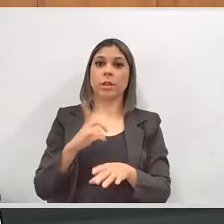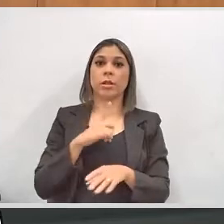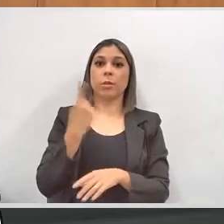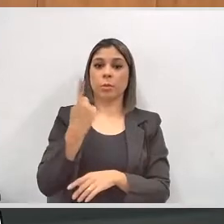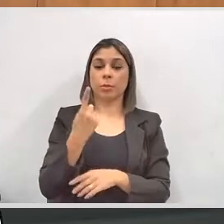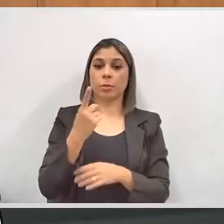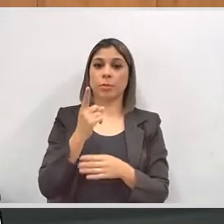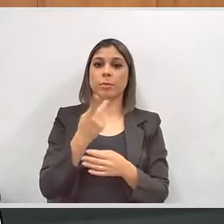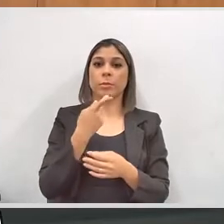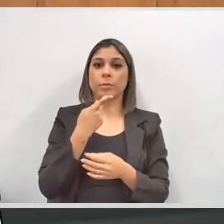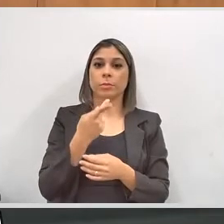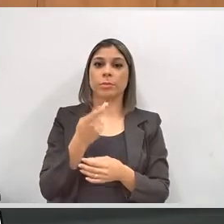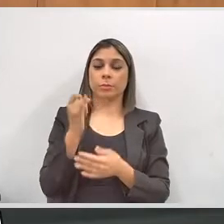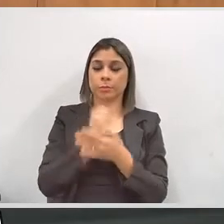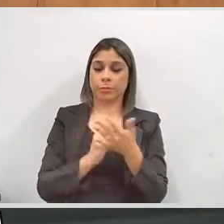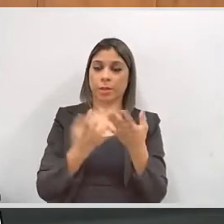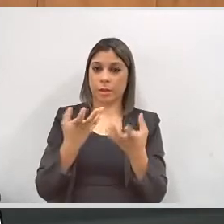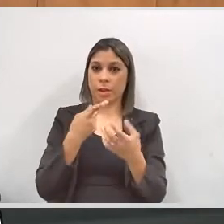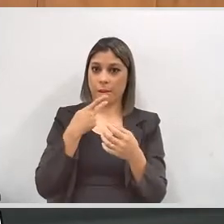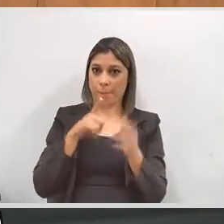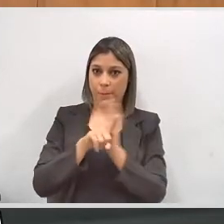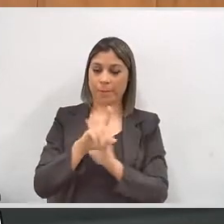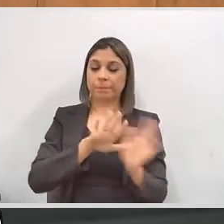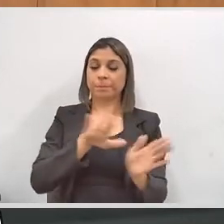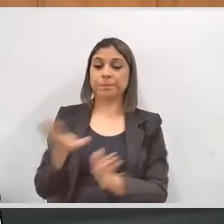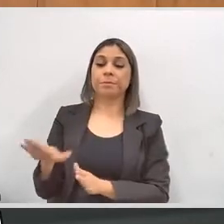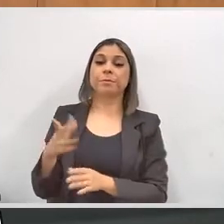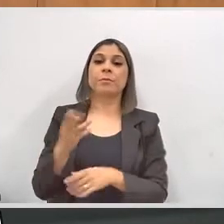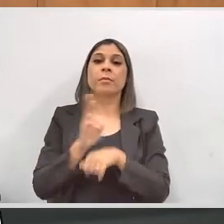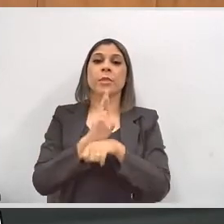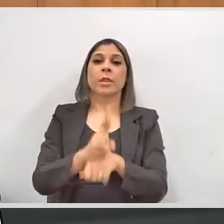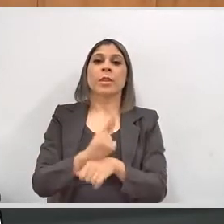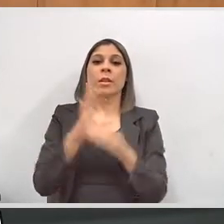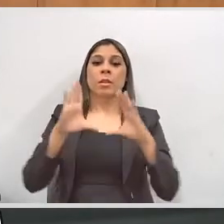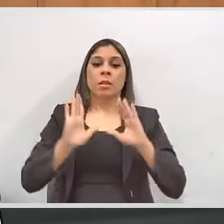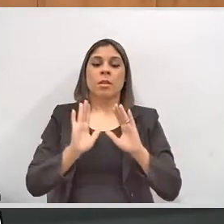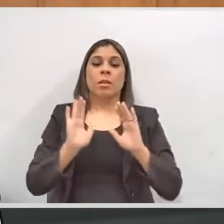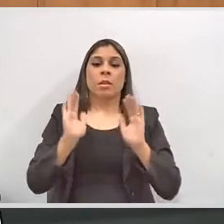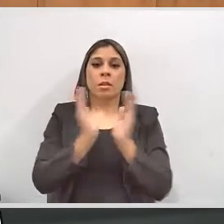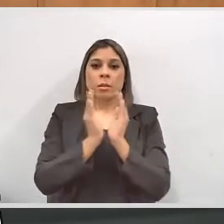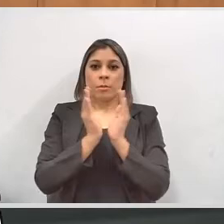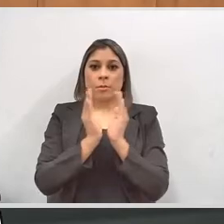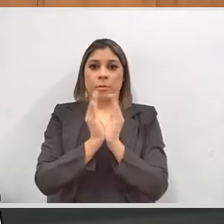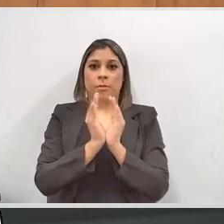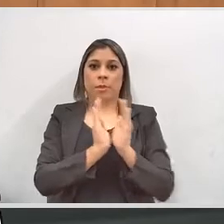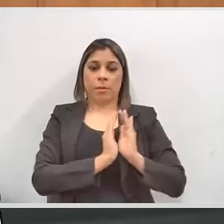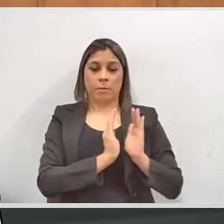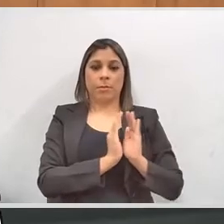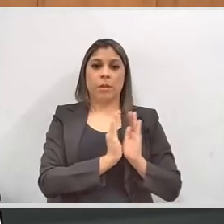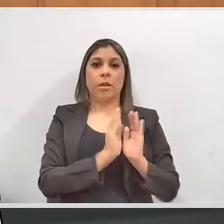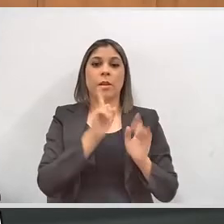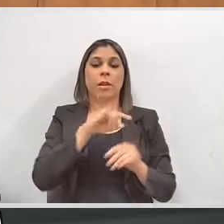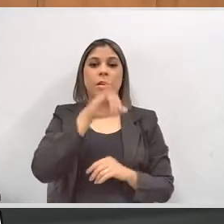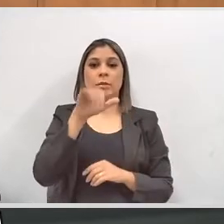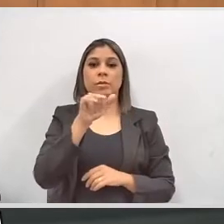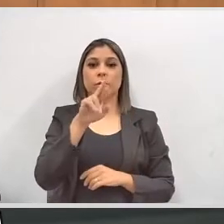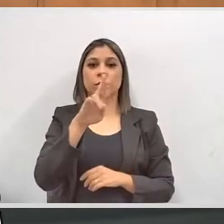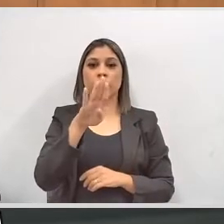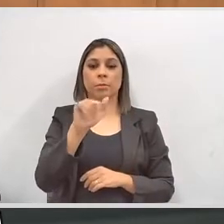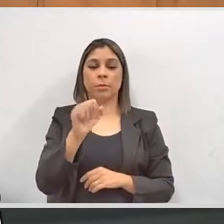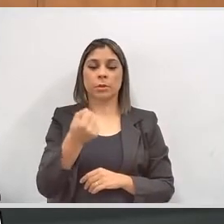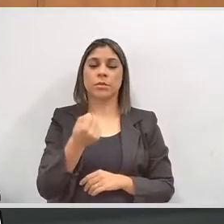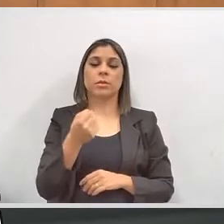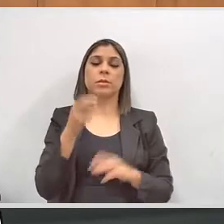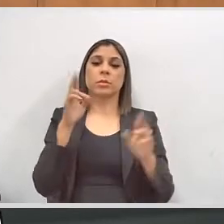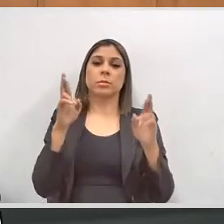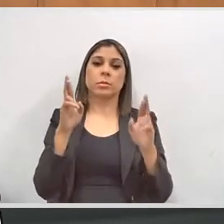tenho uma inscrição já. Eu queria passar a palavra ao representante da APAI, Jarbas Felden de Barros, que é presidente do Conselho